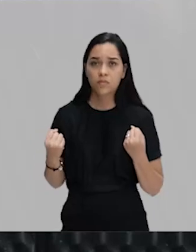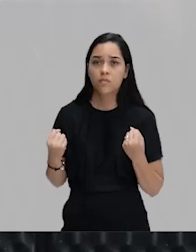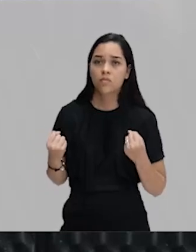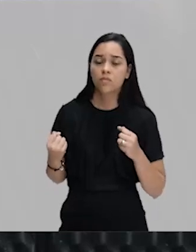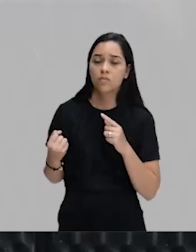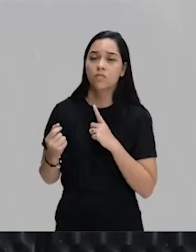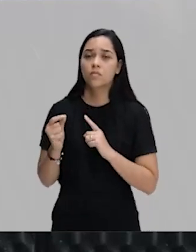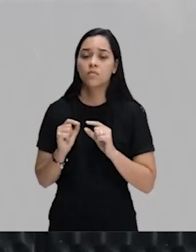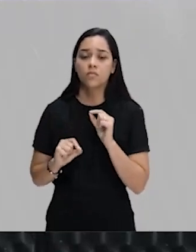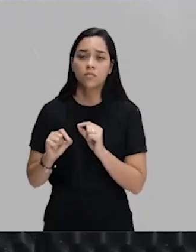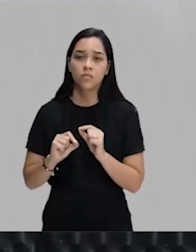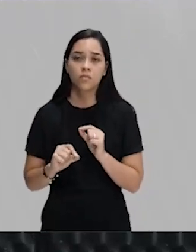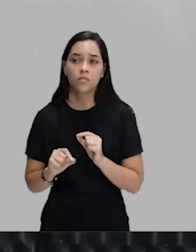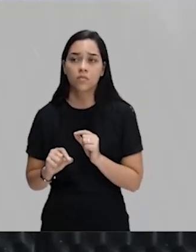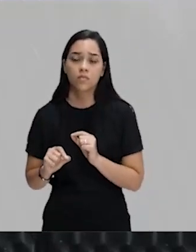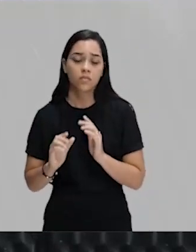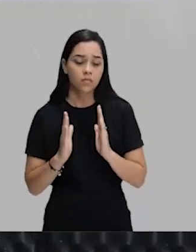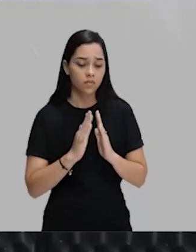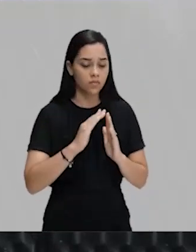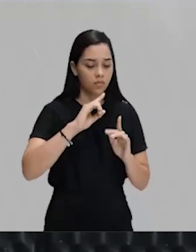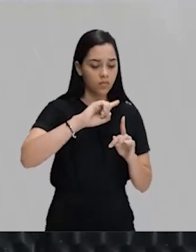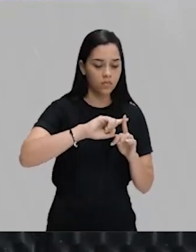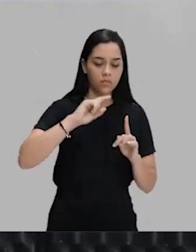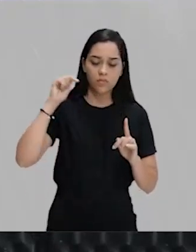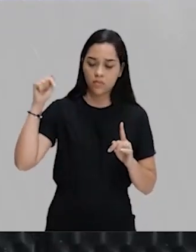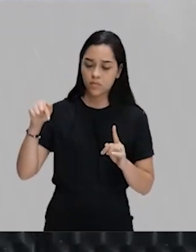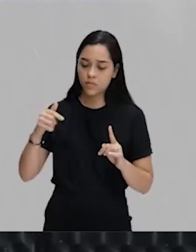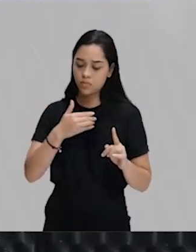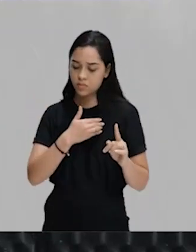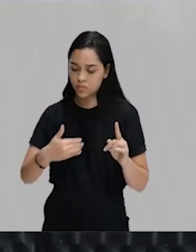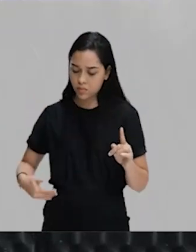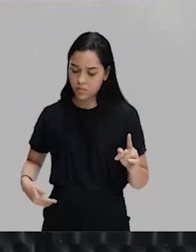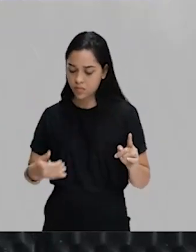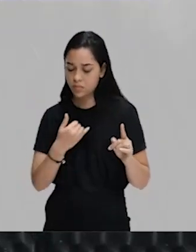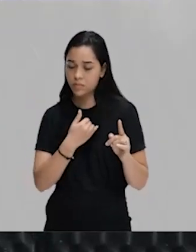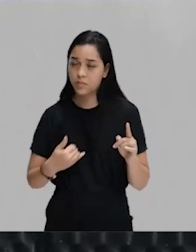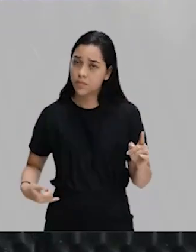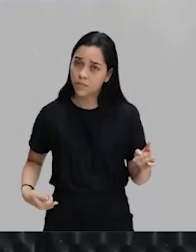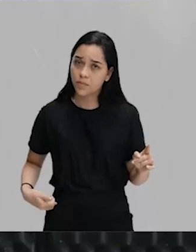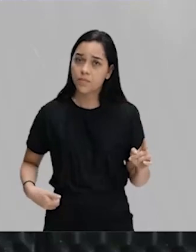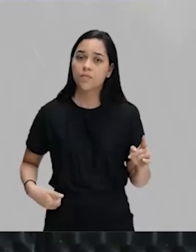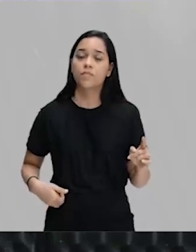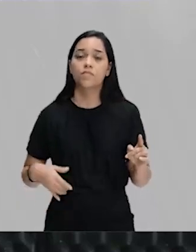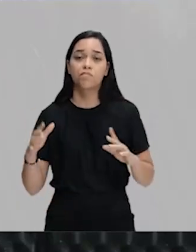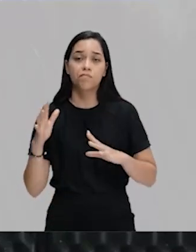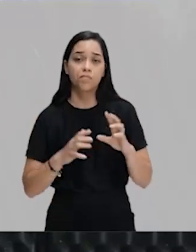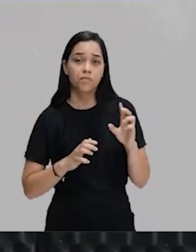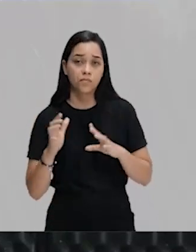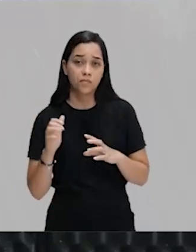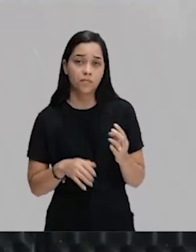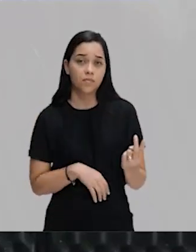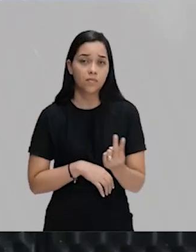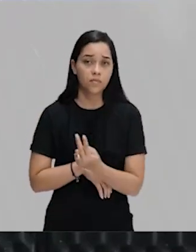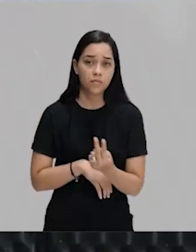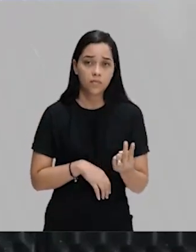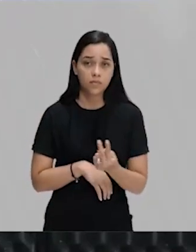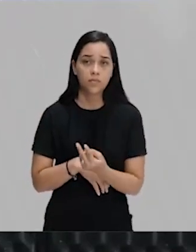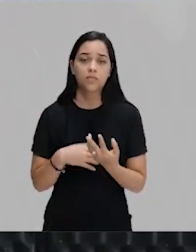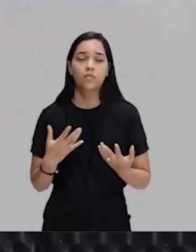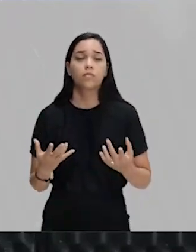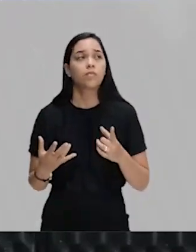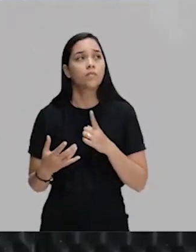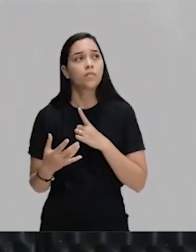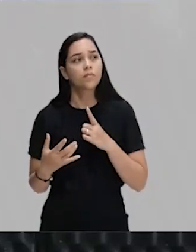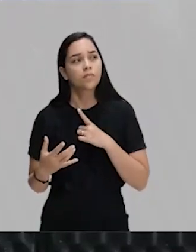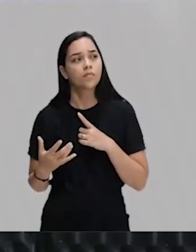A partir do desentendimento entre a Igreja e o Estado Imperial. Esse desentendimento acaba, na